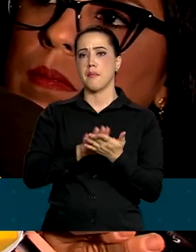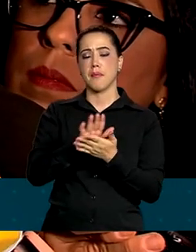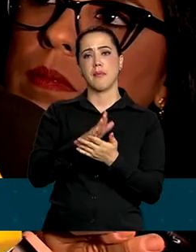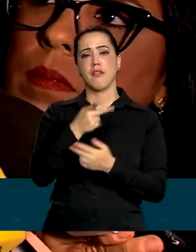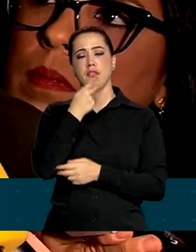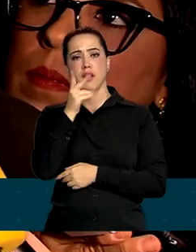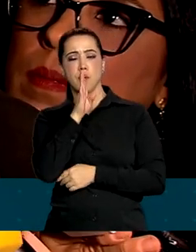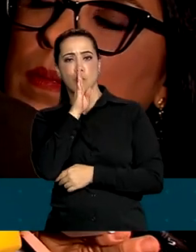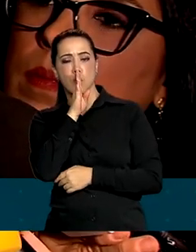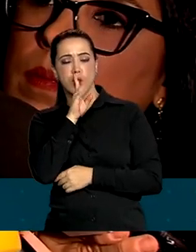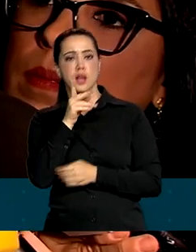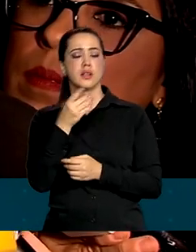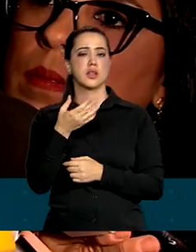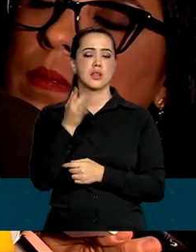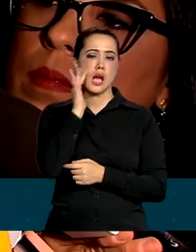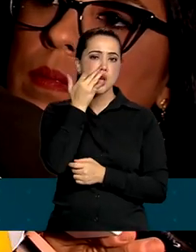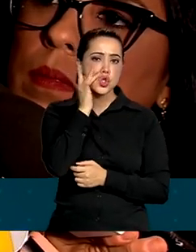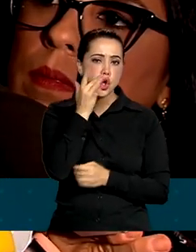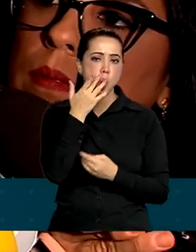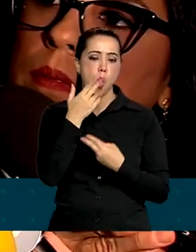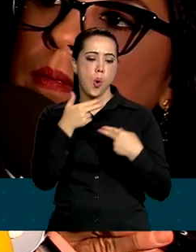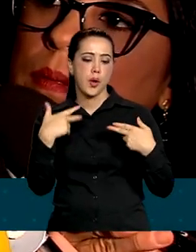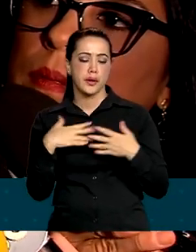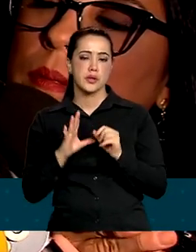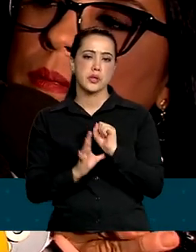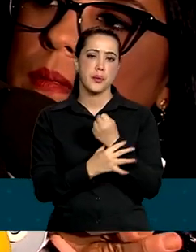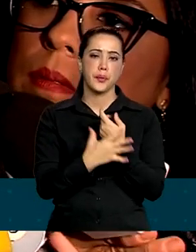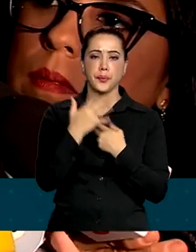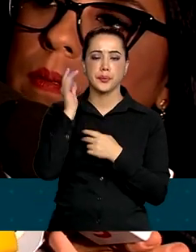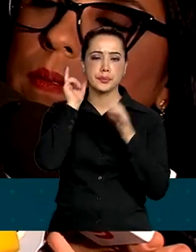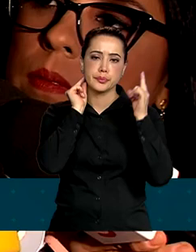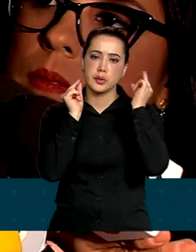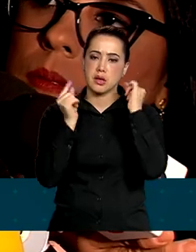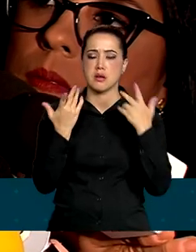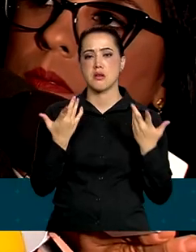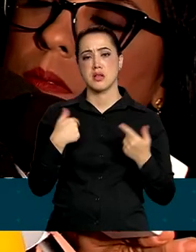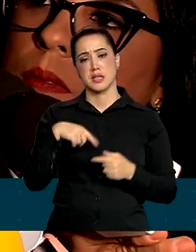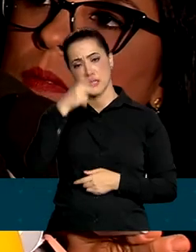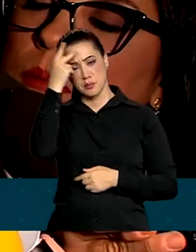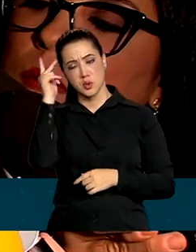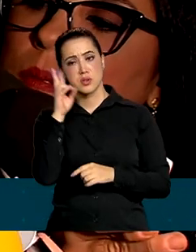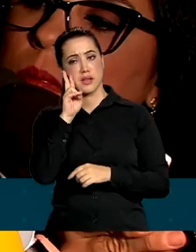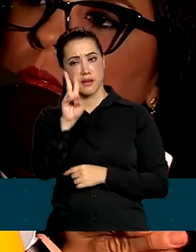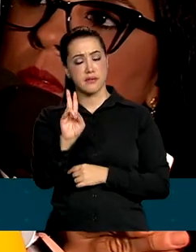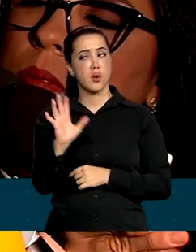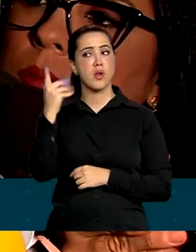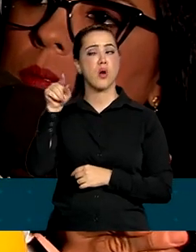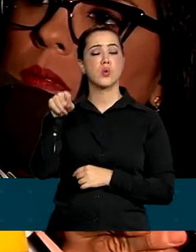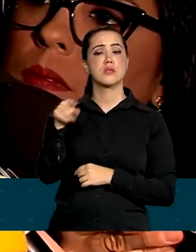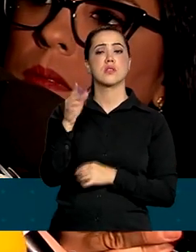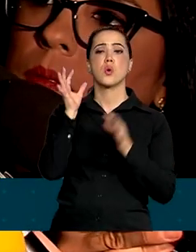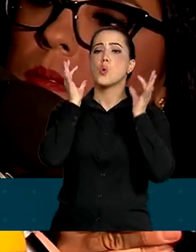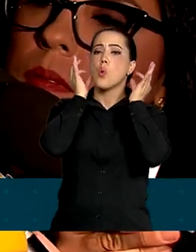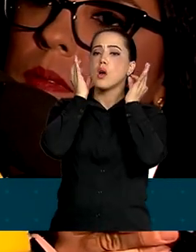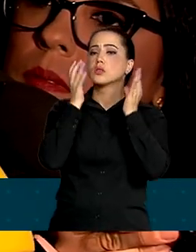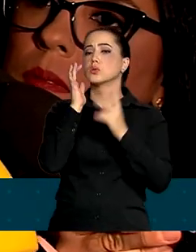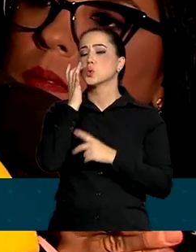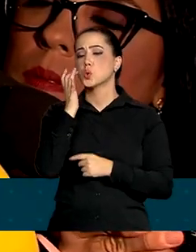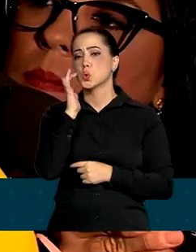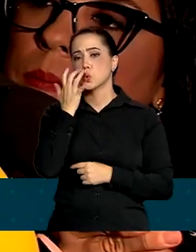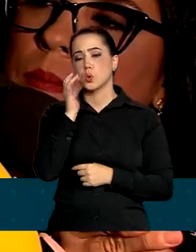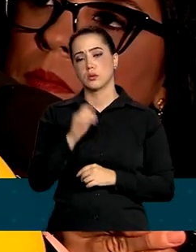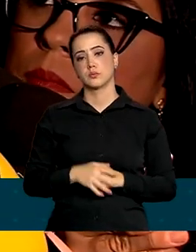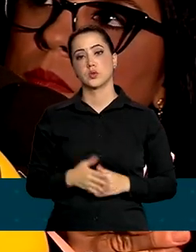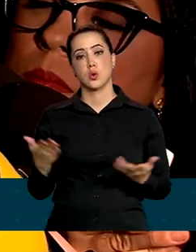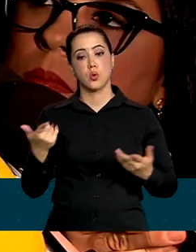joias. As pessoas querem saber, apurar profundamente esse escândalo das joias. Hoje